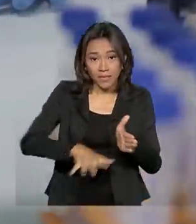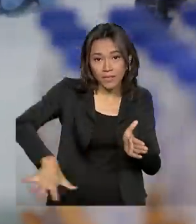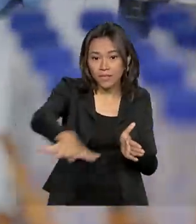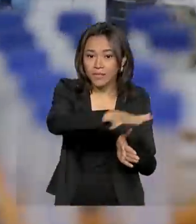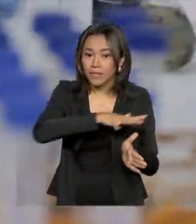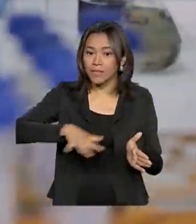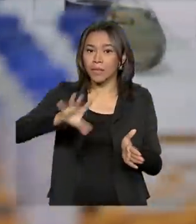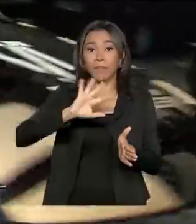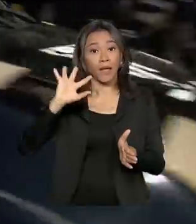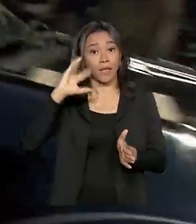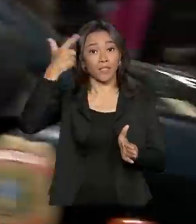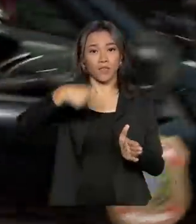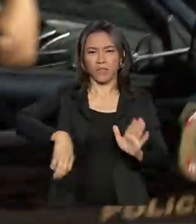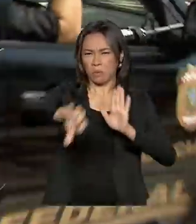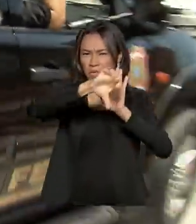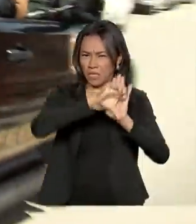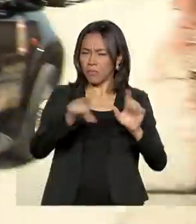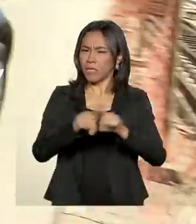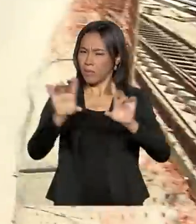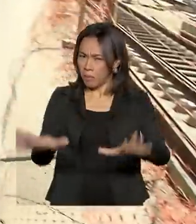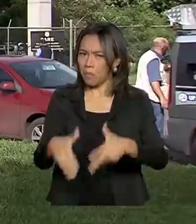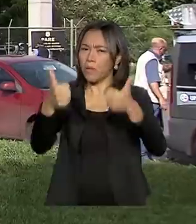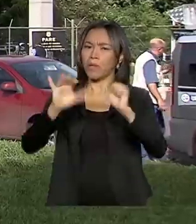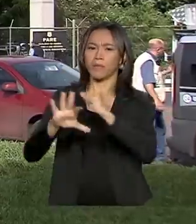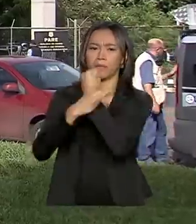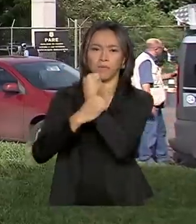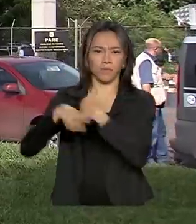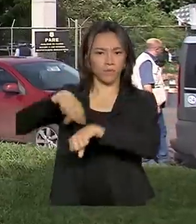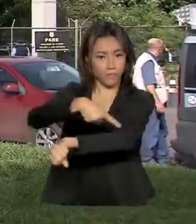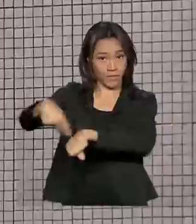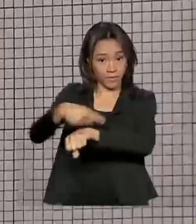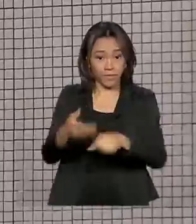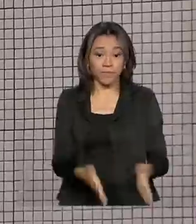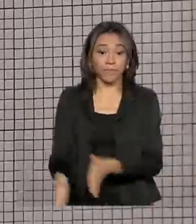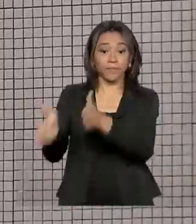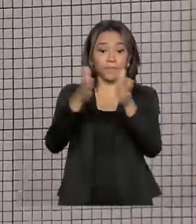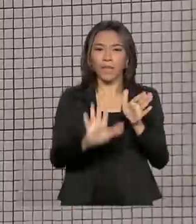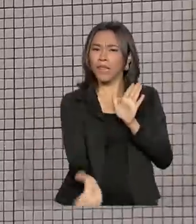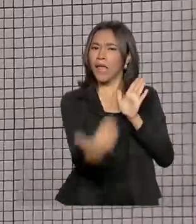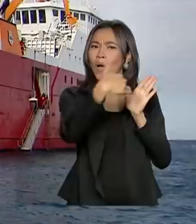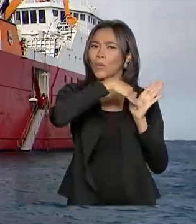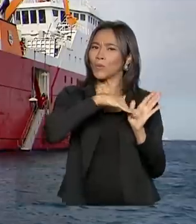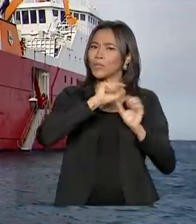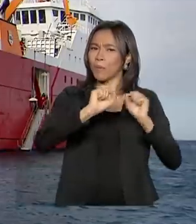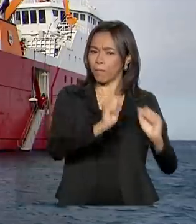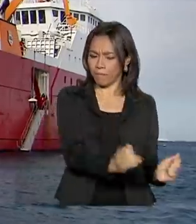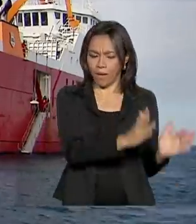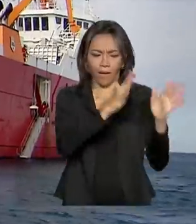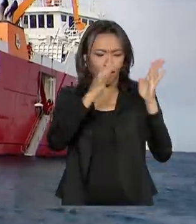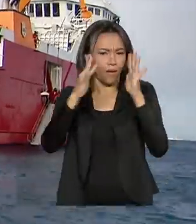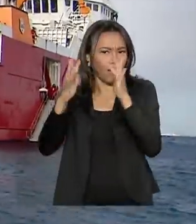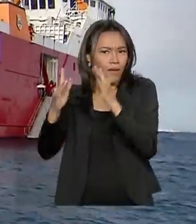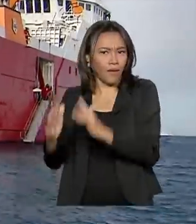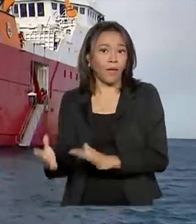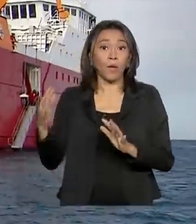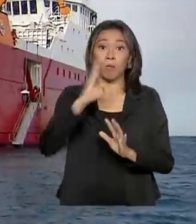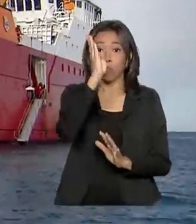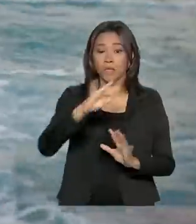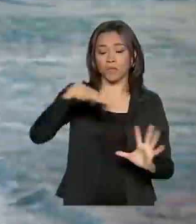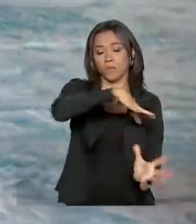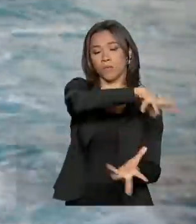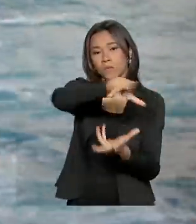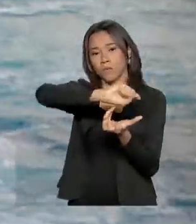enfrentar a criminalidade e melhorar a segurança no país. E na última reportagem da série Brasil na Antártica,